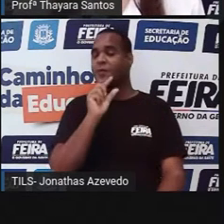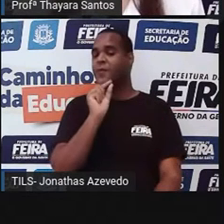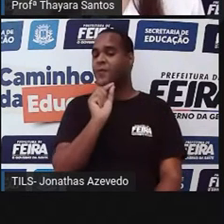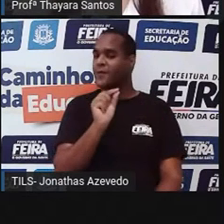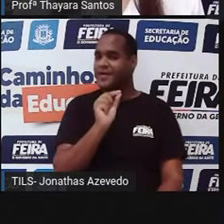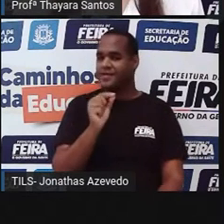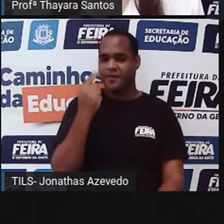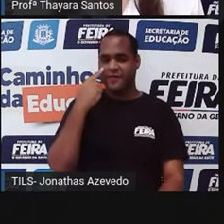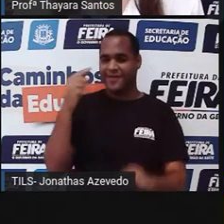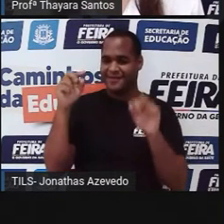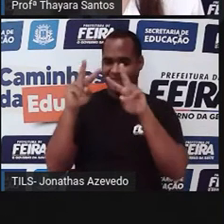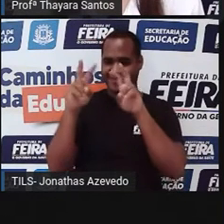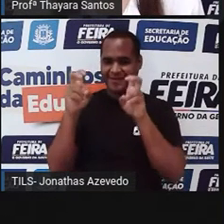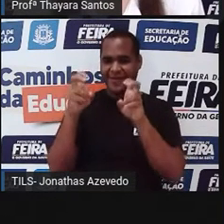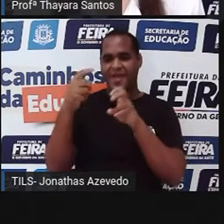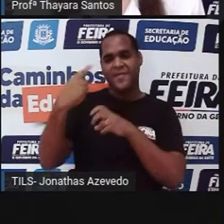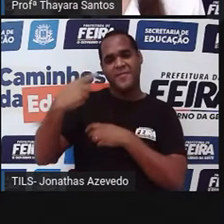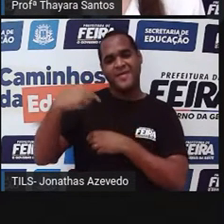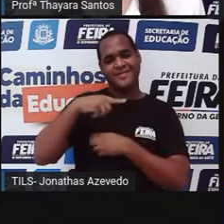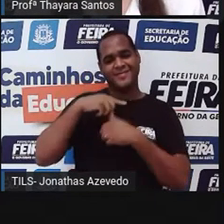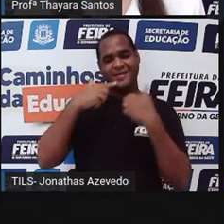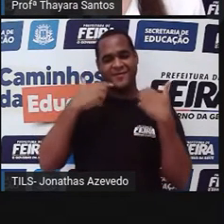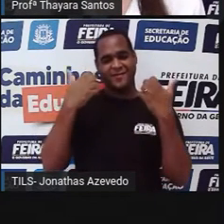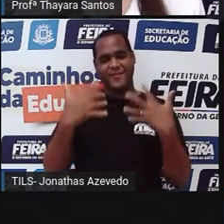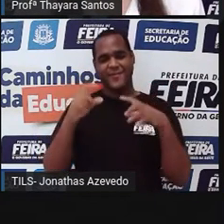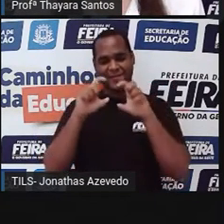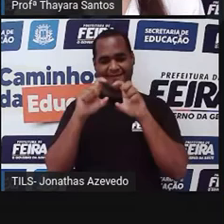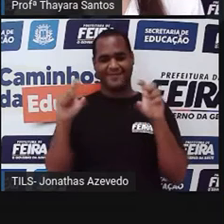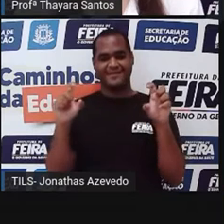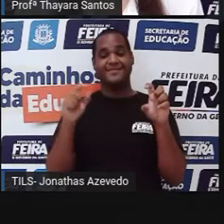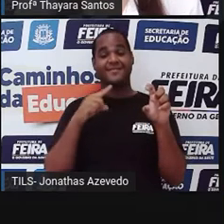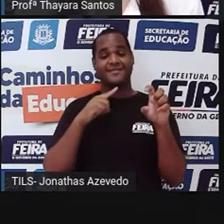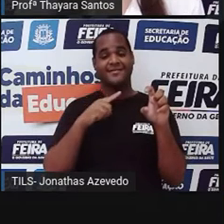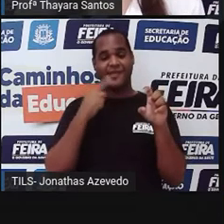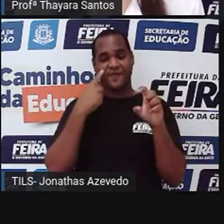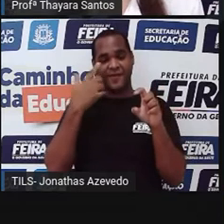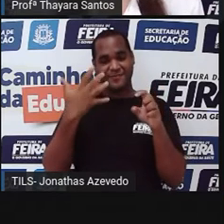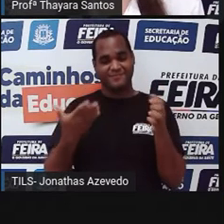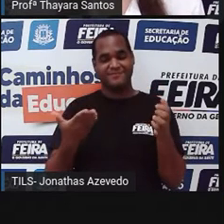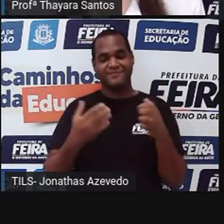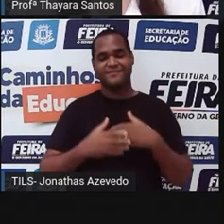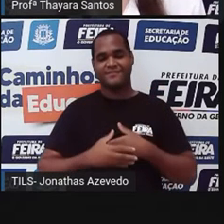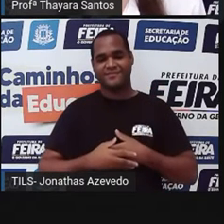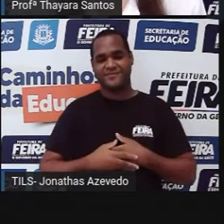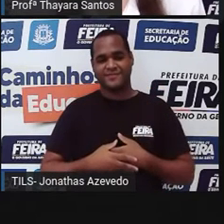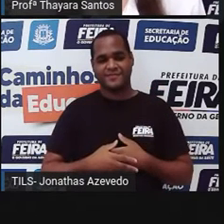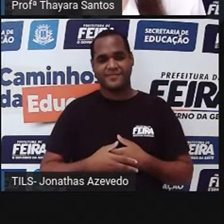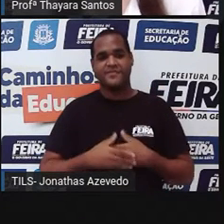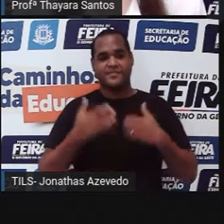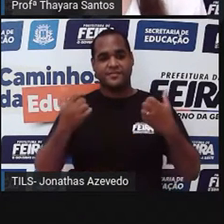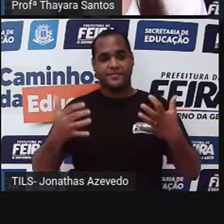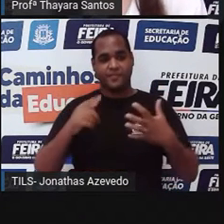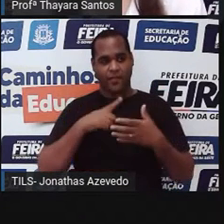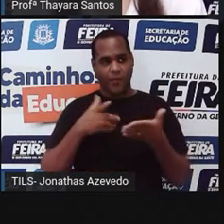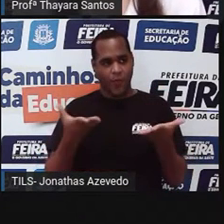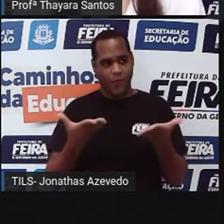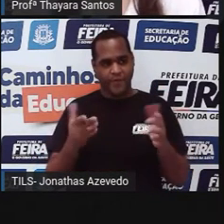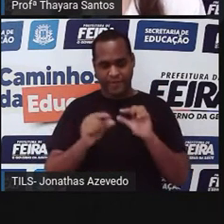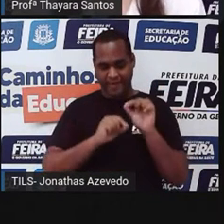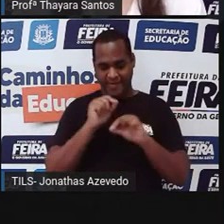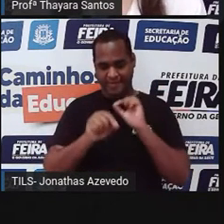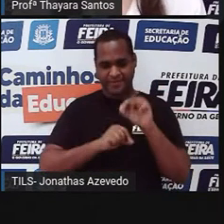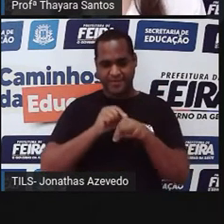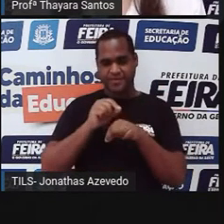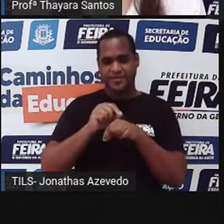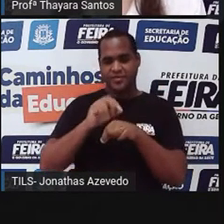tenho certeza que muitos de vocês aí já devem saber qual o tema da nossa aula porque já leram no primeiro slide. Então hoje a gente vai estudar